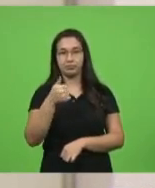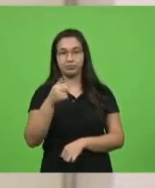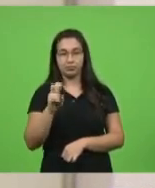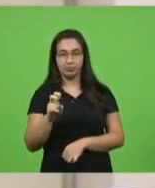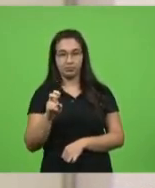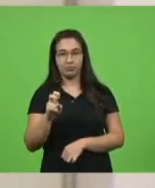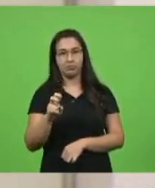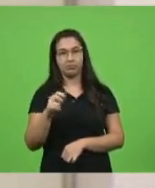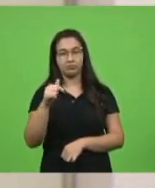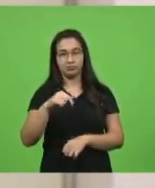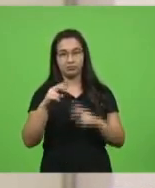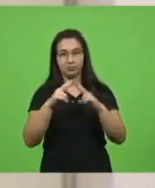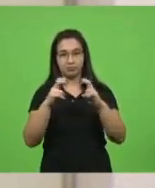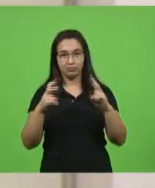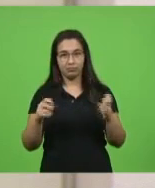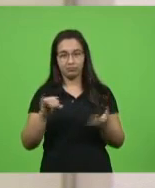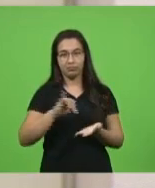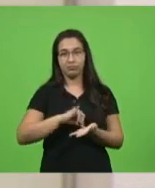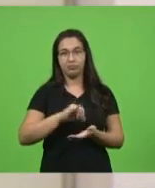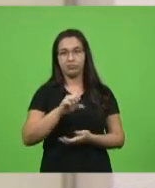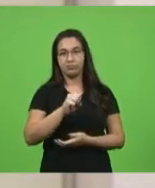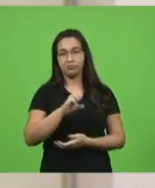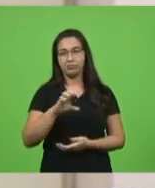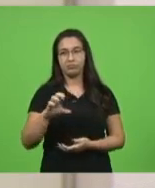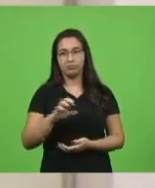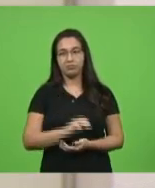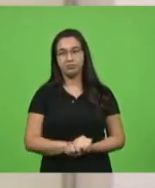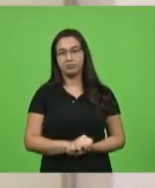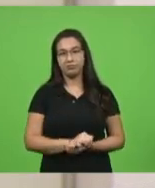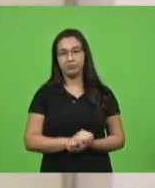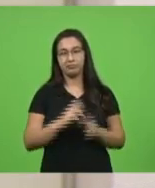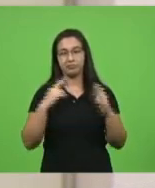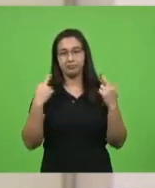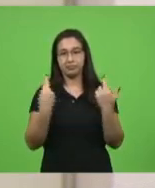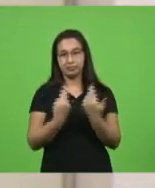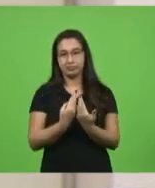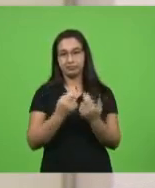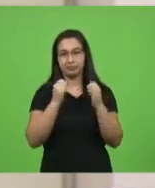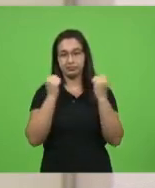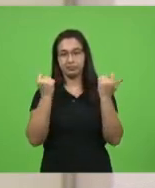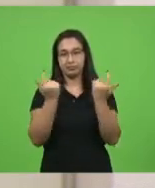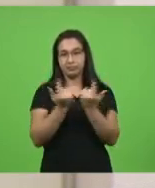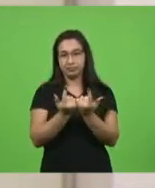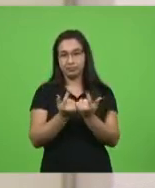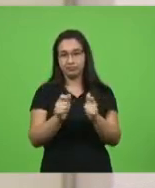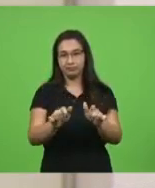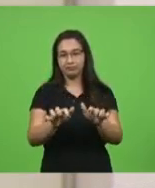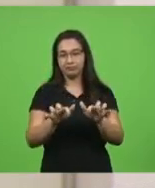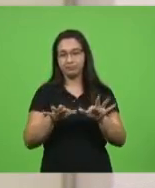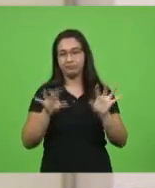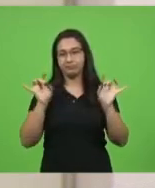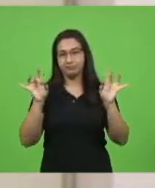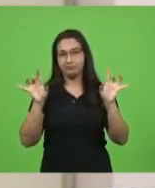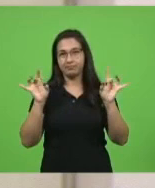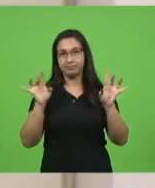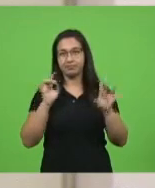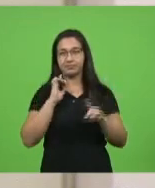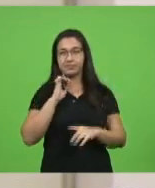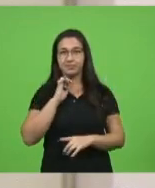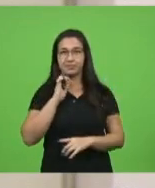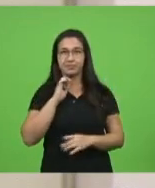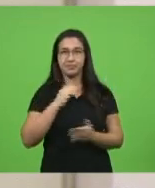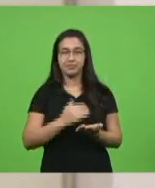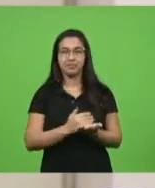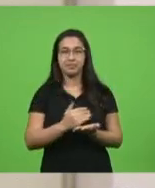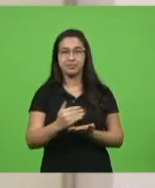nesta cidade de Florianópolis, capital do Estado de Santa Catarina, reuniu-se a Assembleia Legislativa em sessão especial. Dando início,